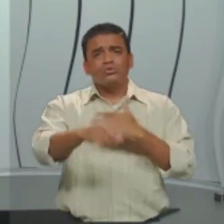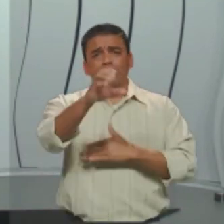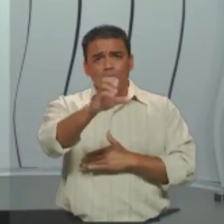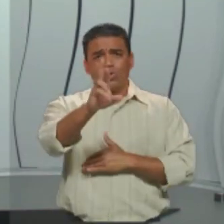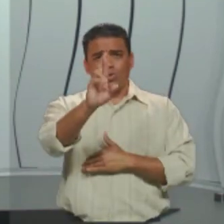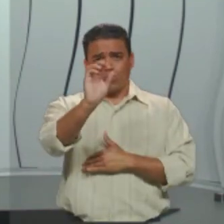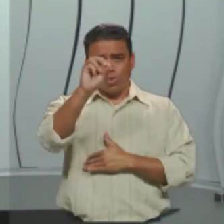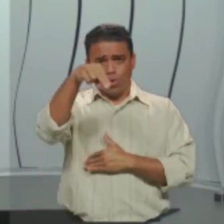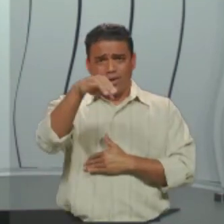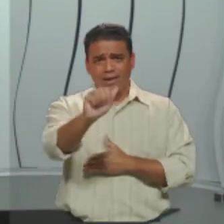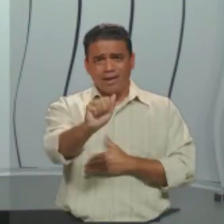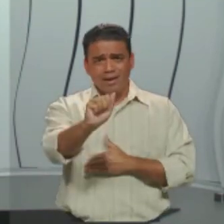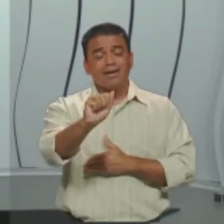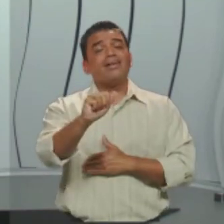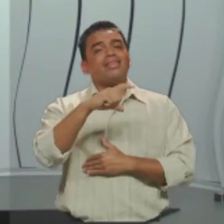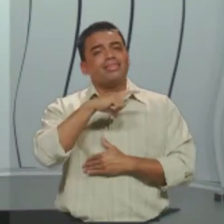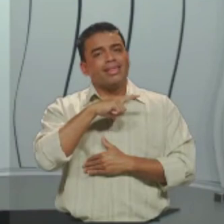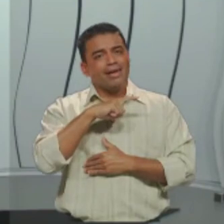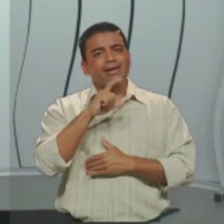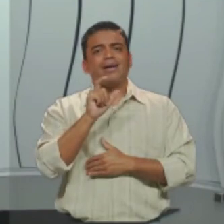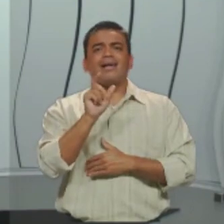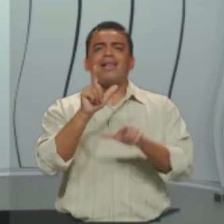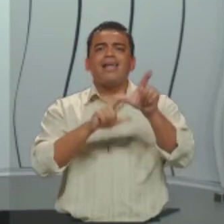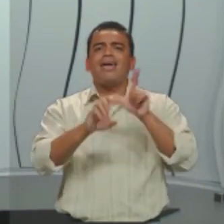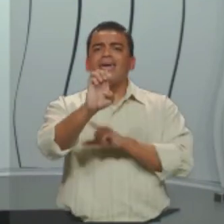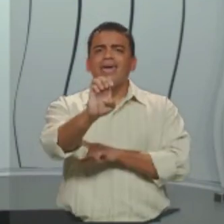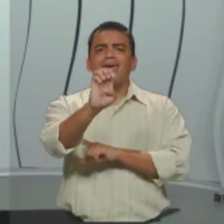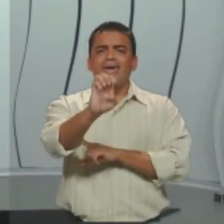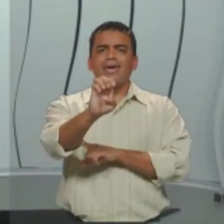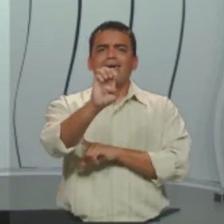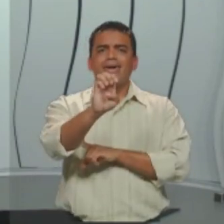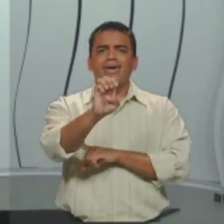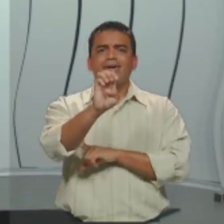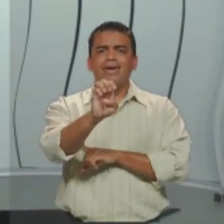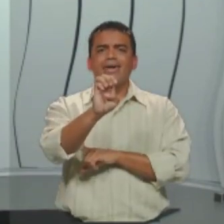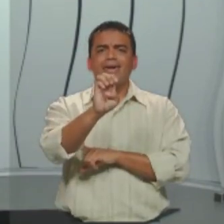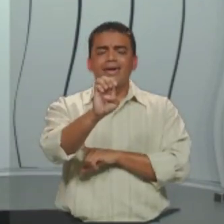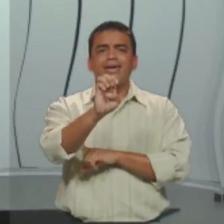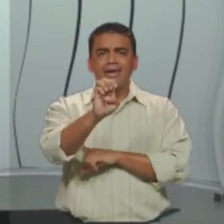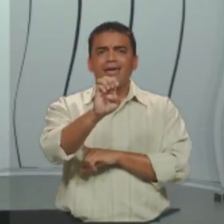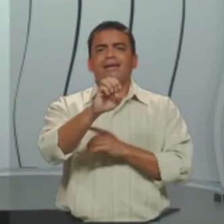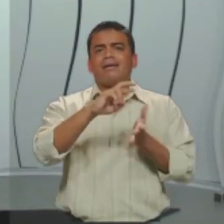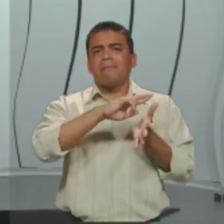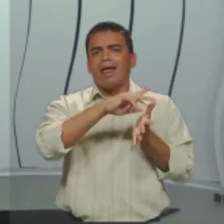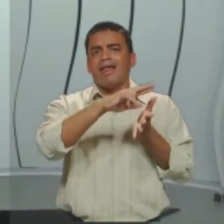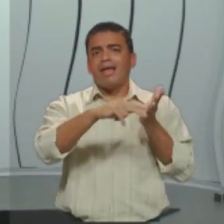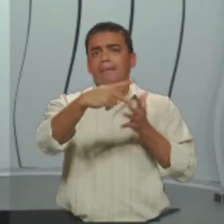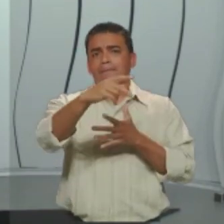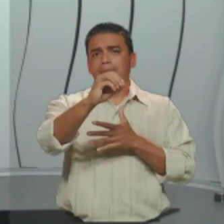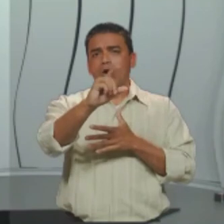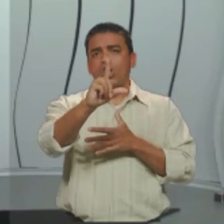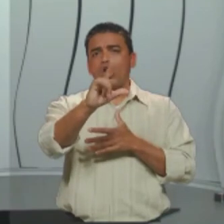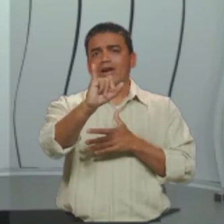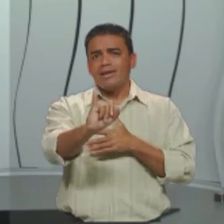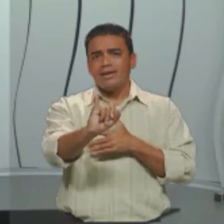o uso excessivo do E. Isso é uma figura de linguagem. Que nós chamamos de policíndeto. Vamos